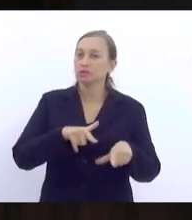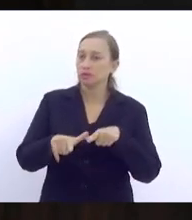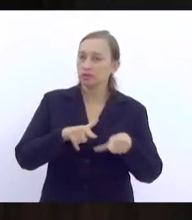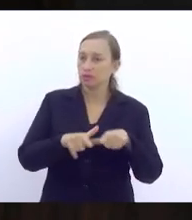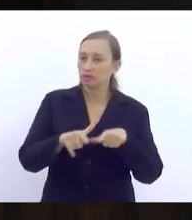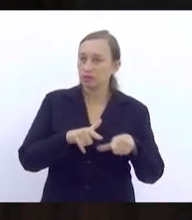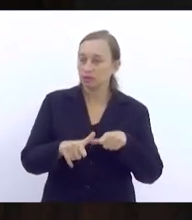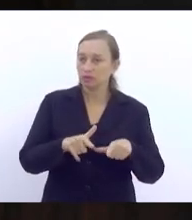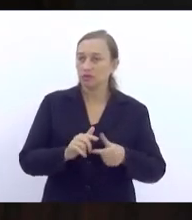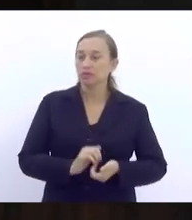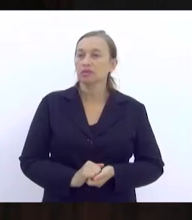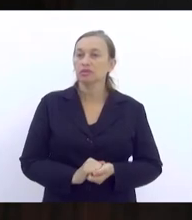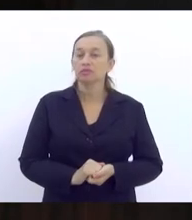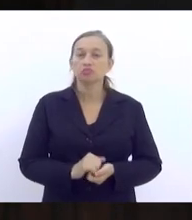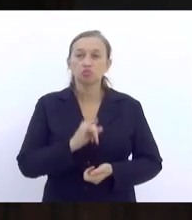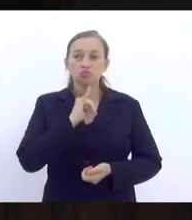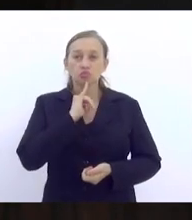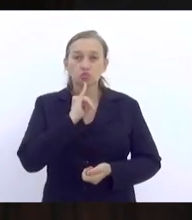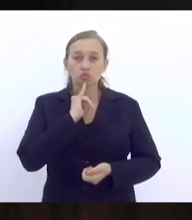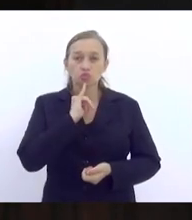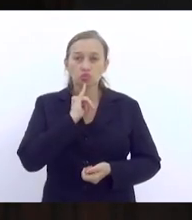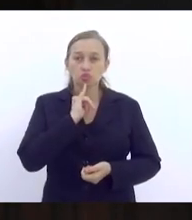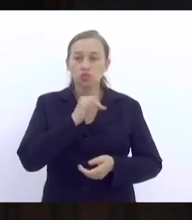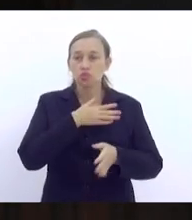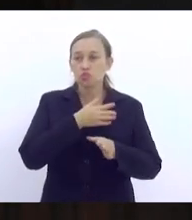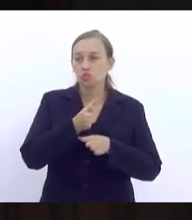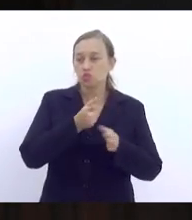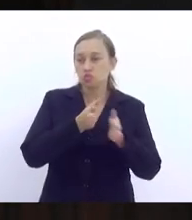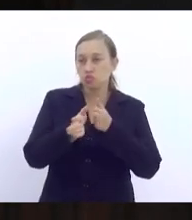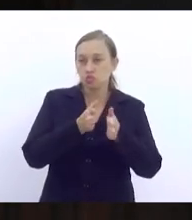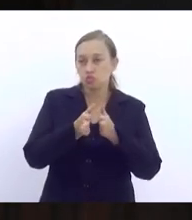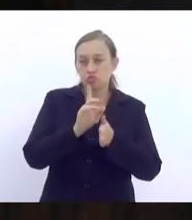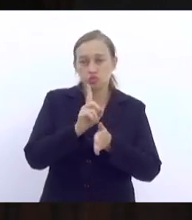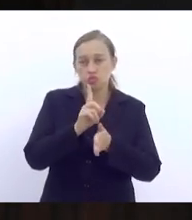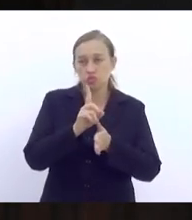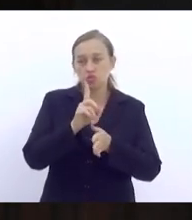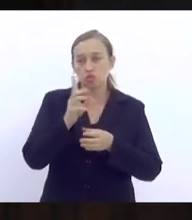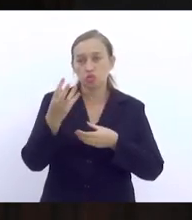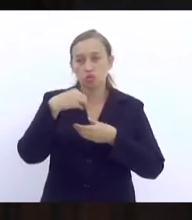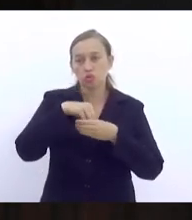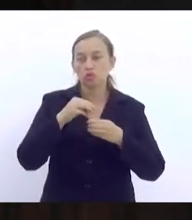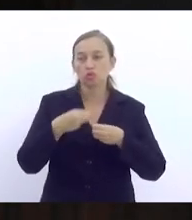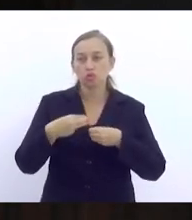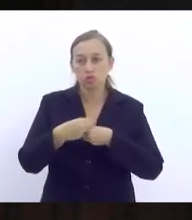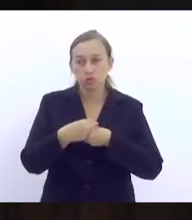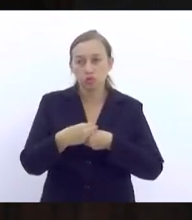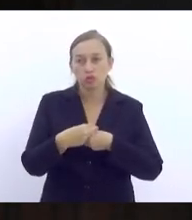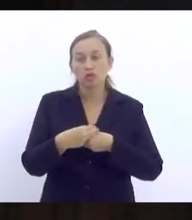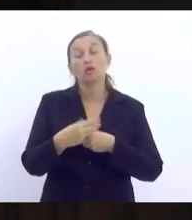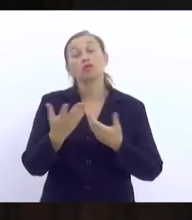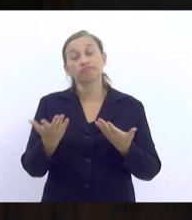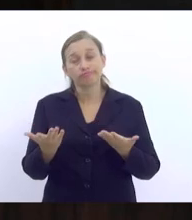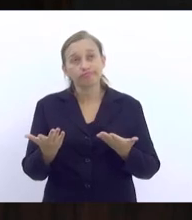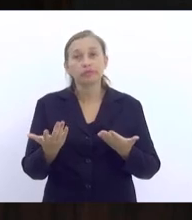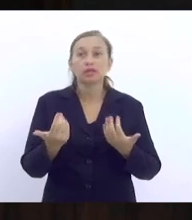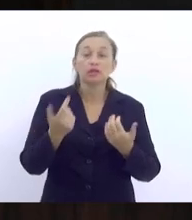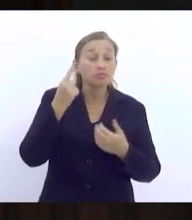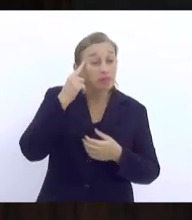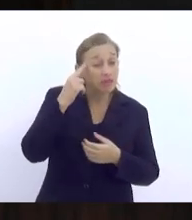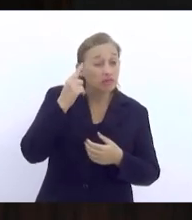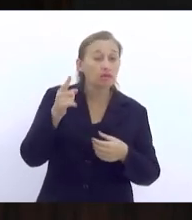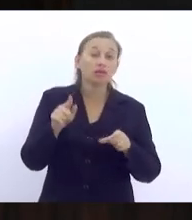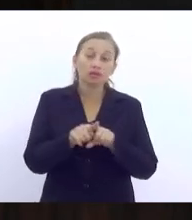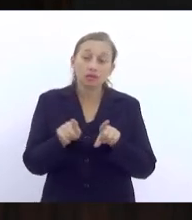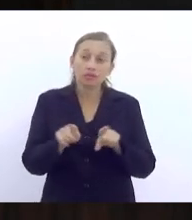essa infrequência. Infelizmente, esses fluxos não estão estabelecidos nos municípios. Talvez a gente também tivesse que pensar